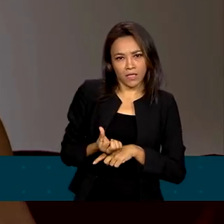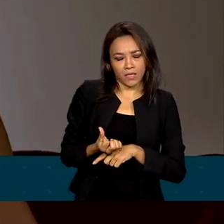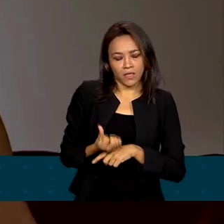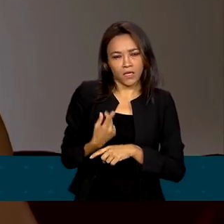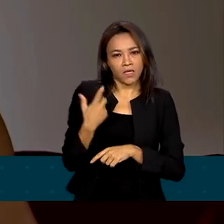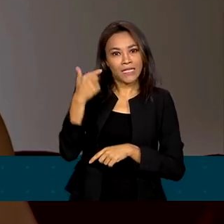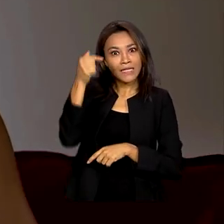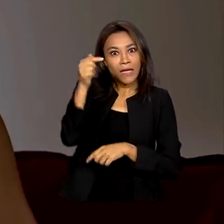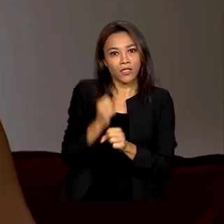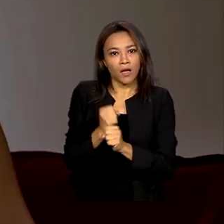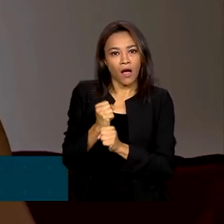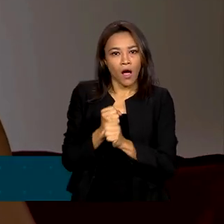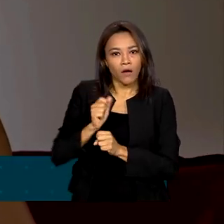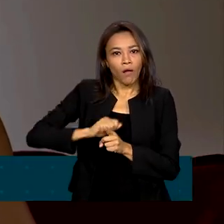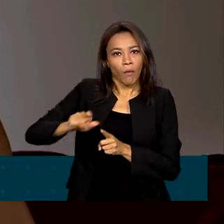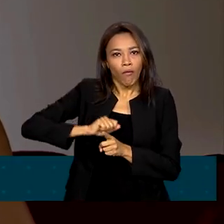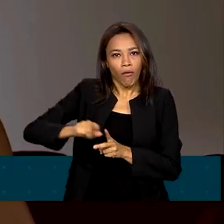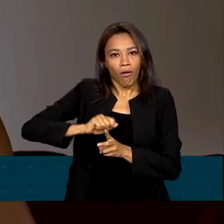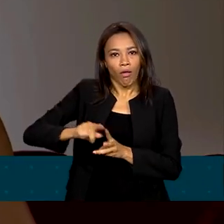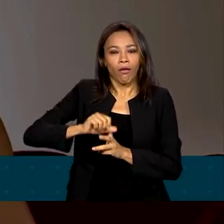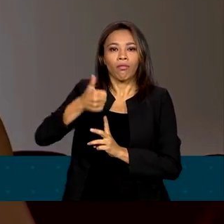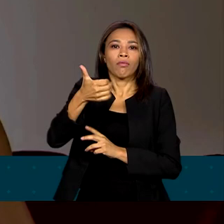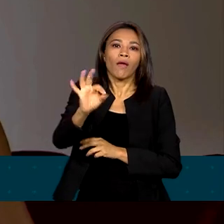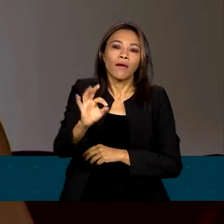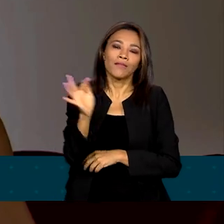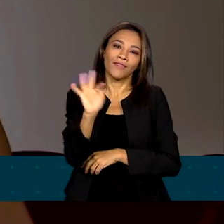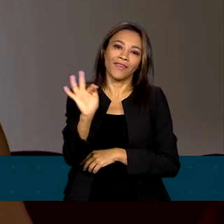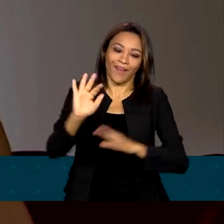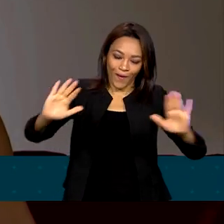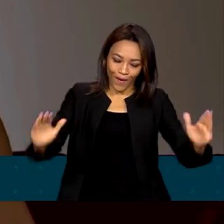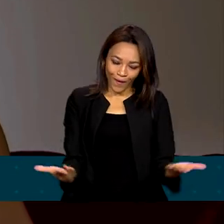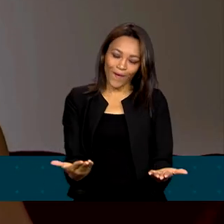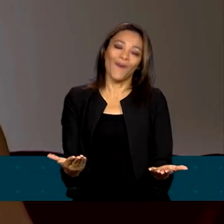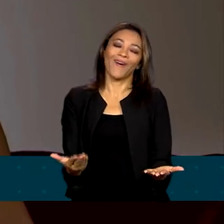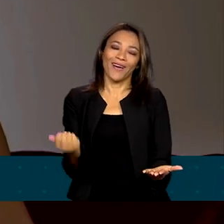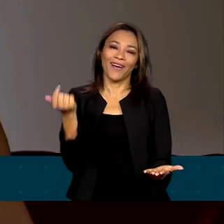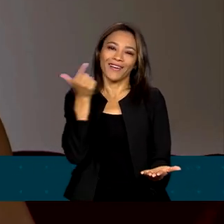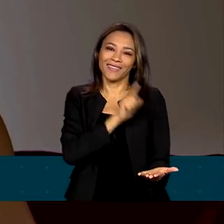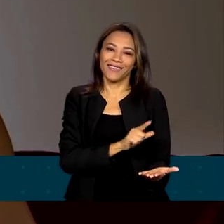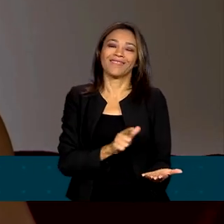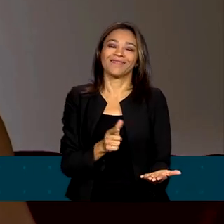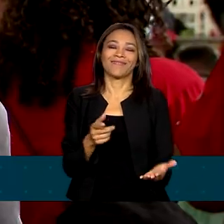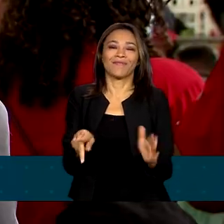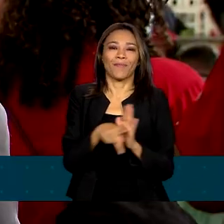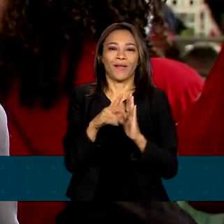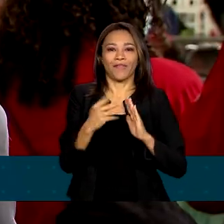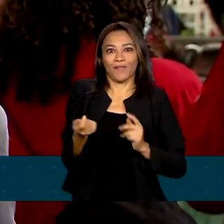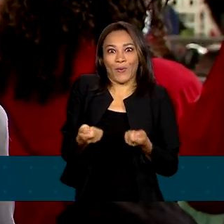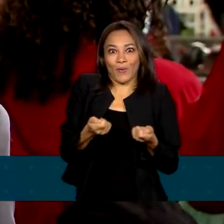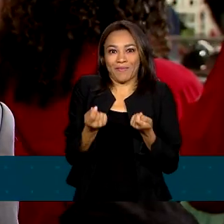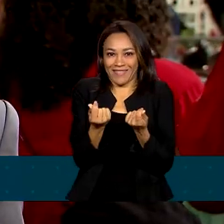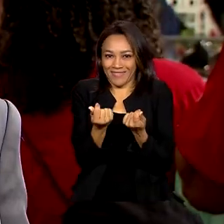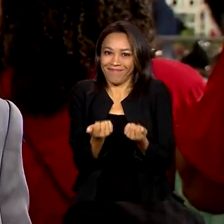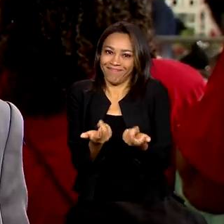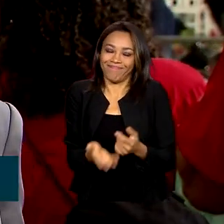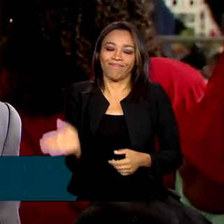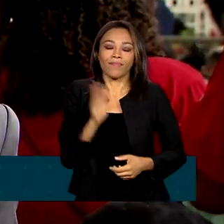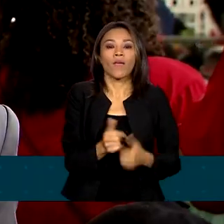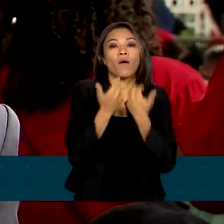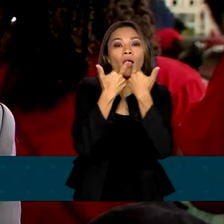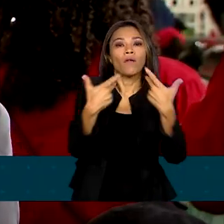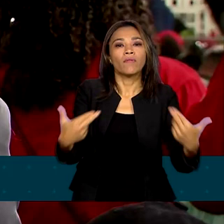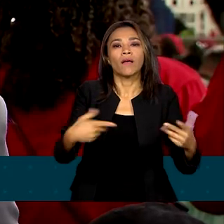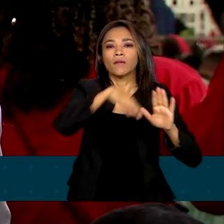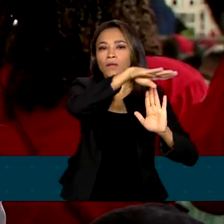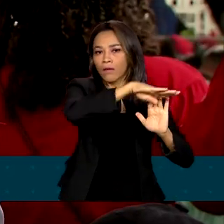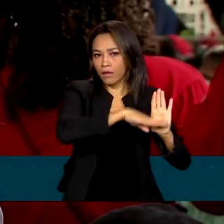dia 10 de fevereiro. E agora tem sua casa. Vai economizar bastante. Uma das principais novidades do